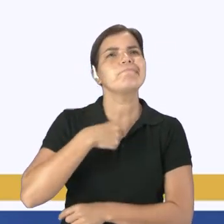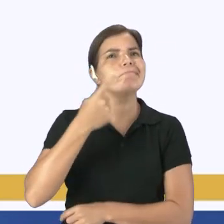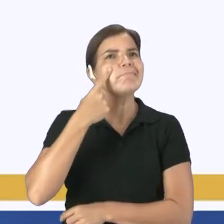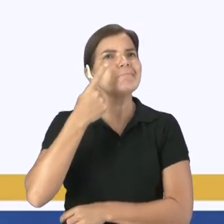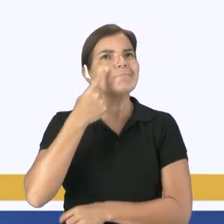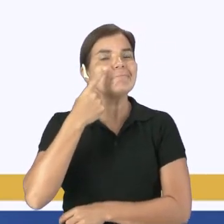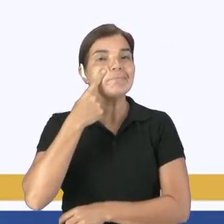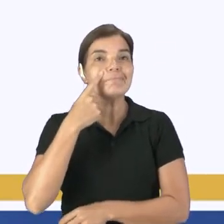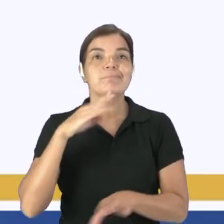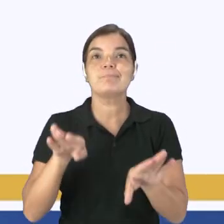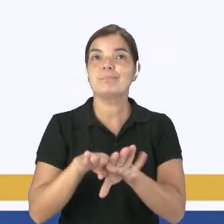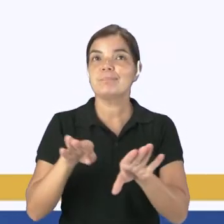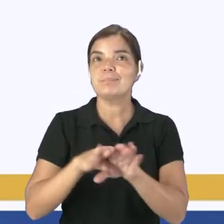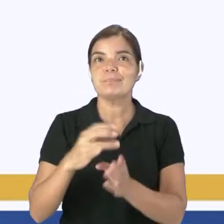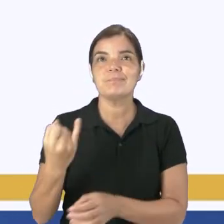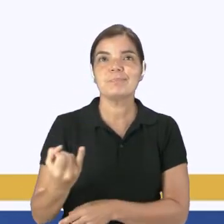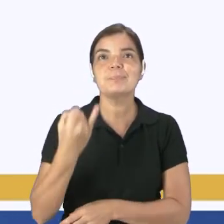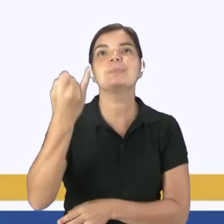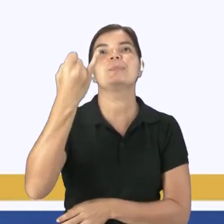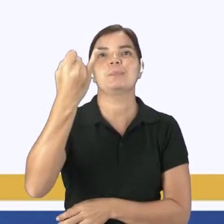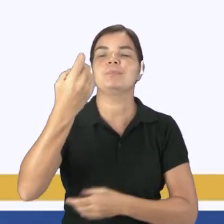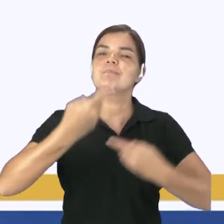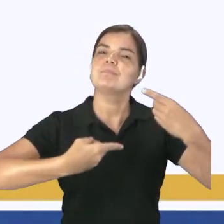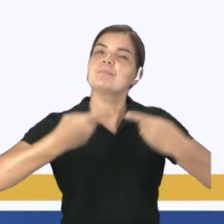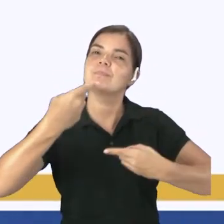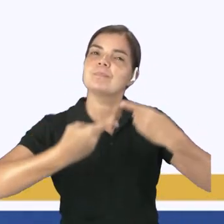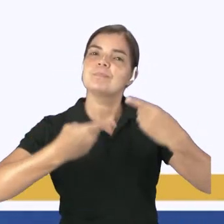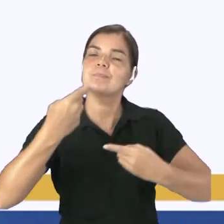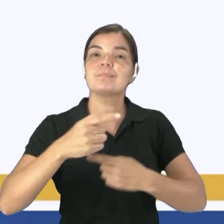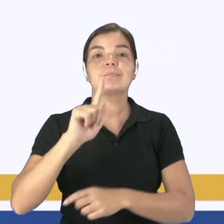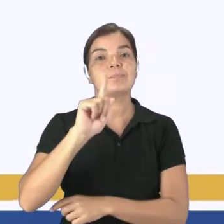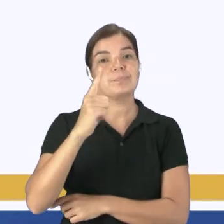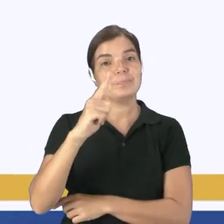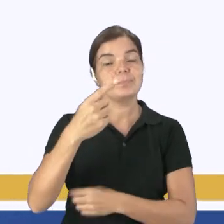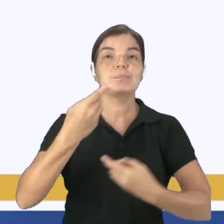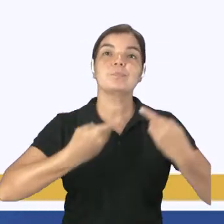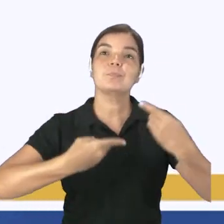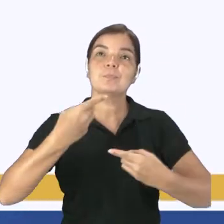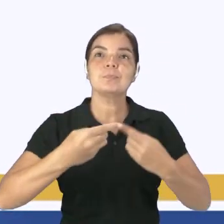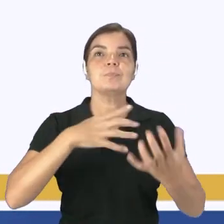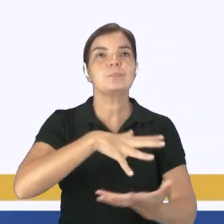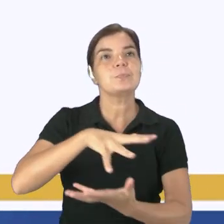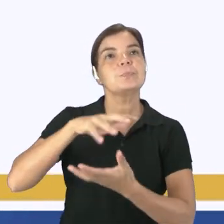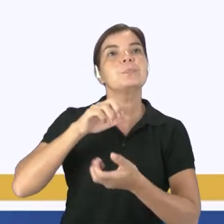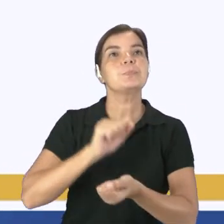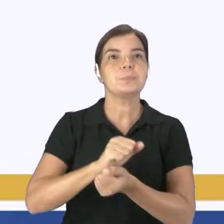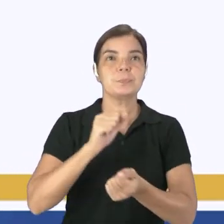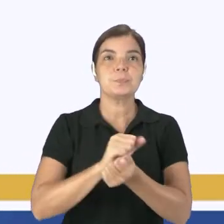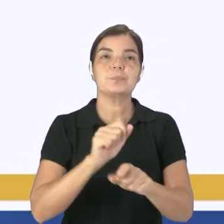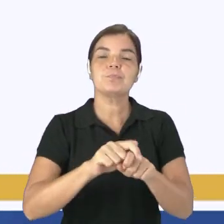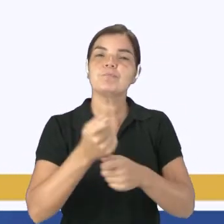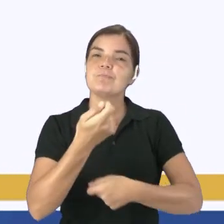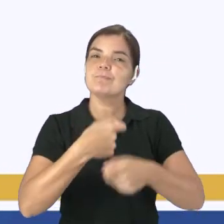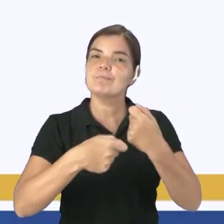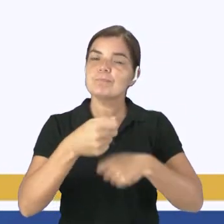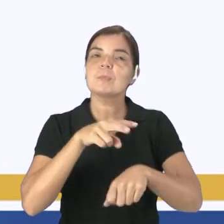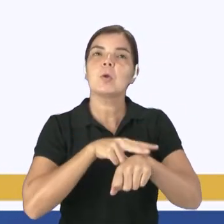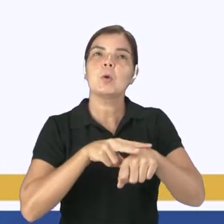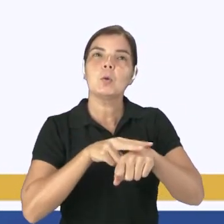-chave para o reordenamento discursivo e geopolítico global, em que sobre o rótulo de economia verde se